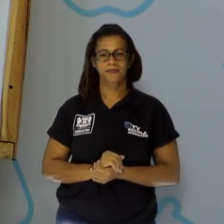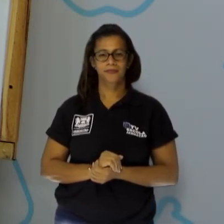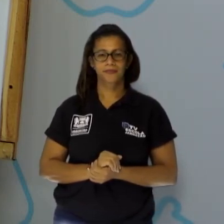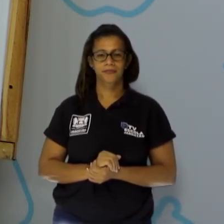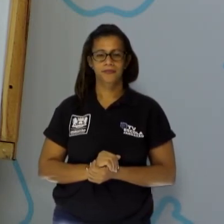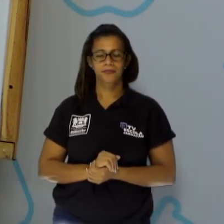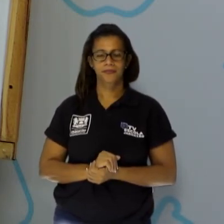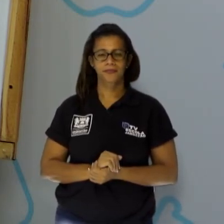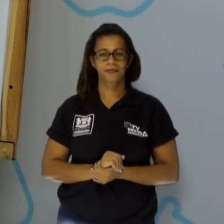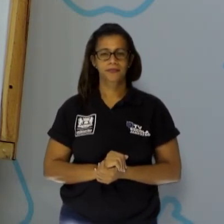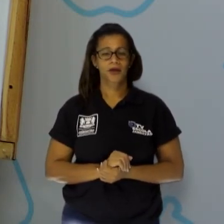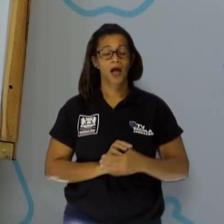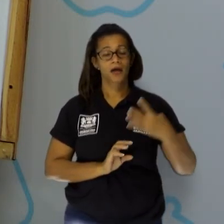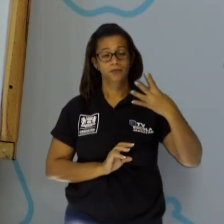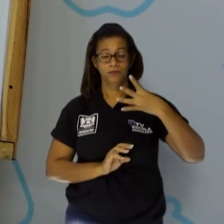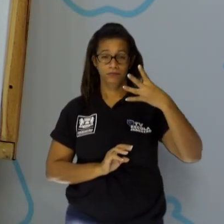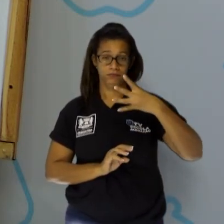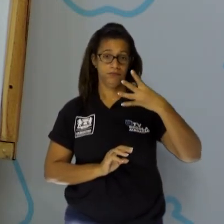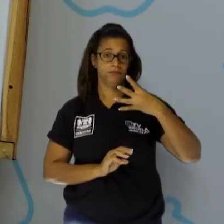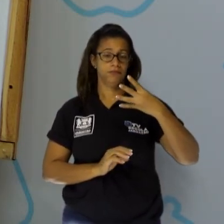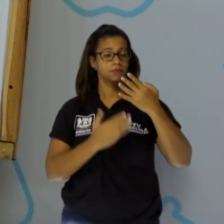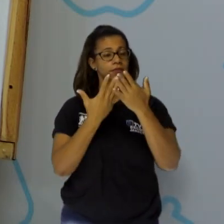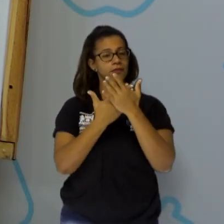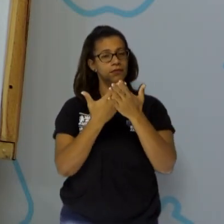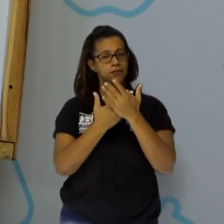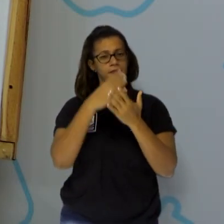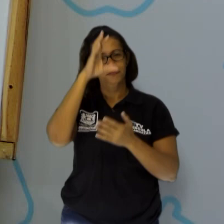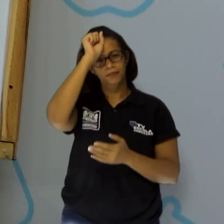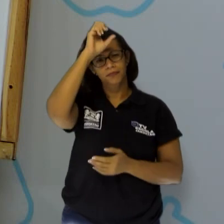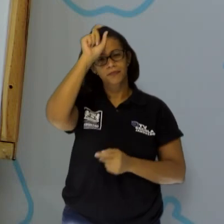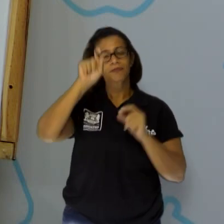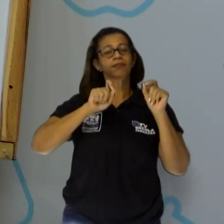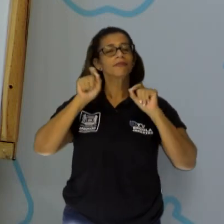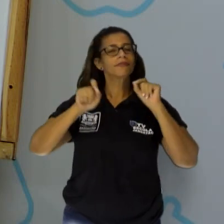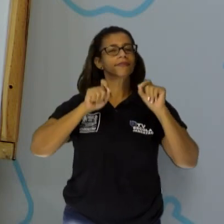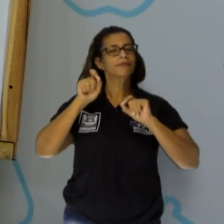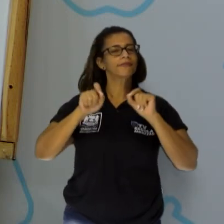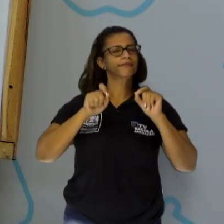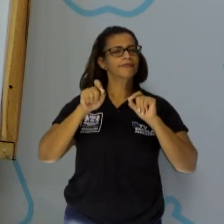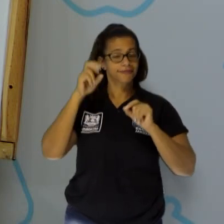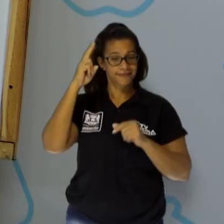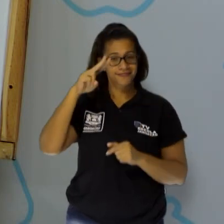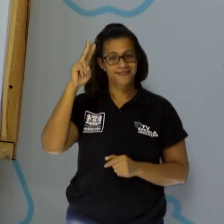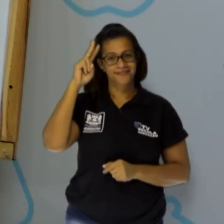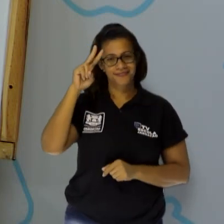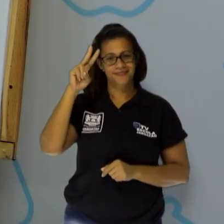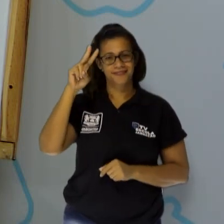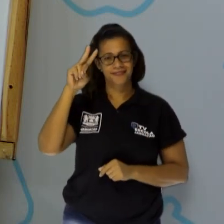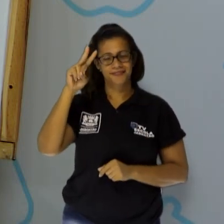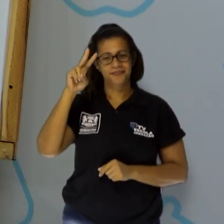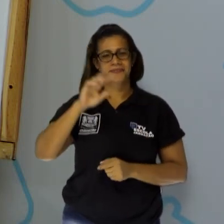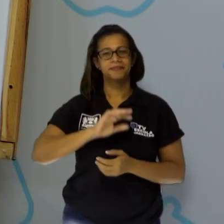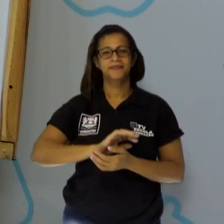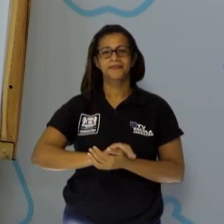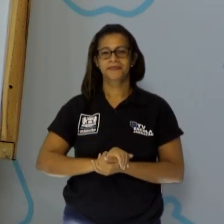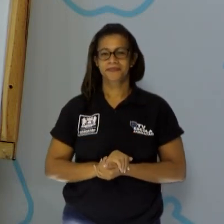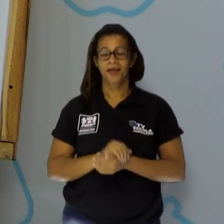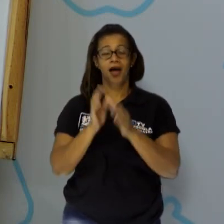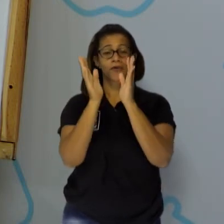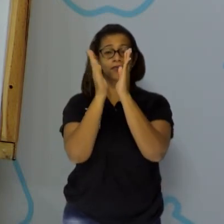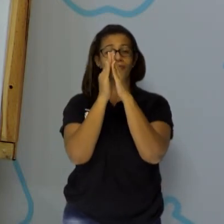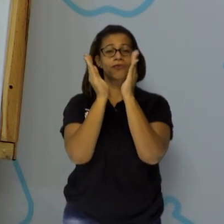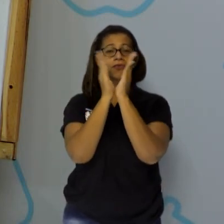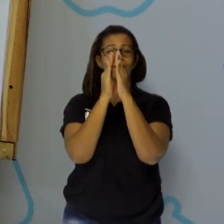Na quarta aula, nós aprendemos sobre... Quem lembra? A foca.